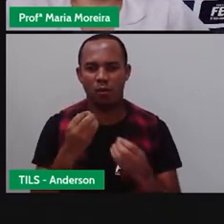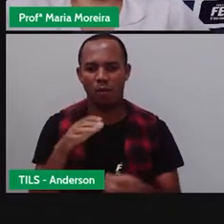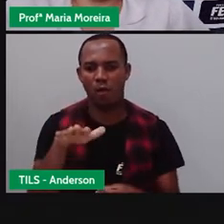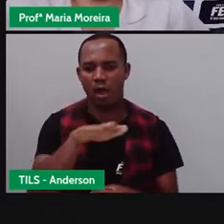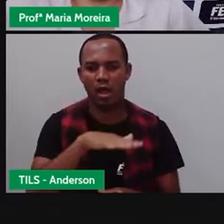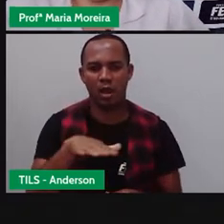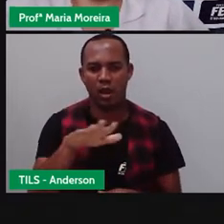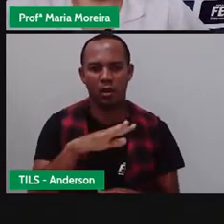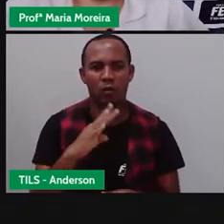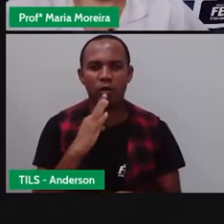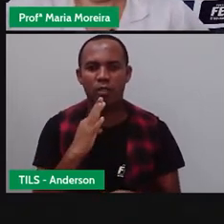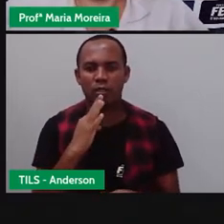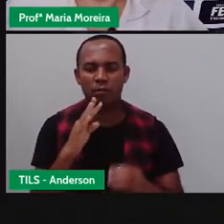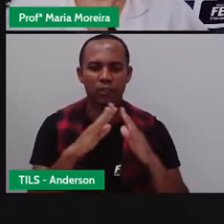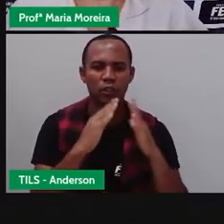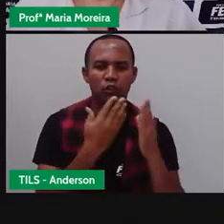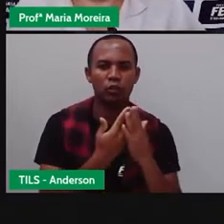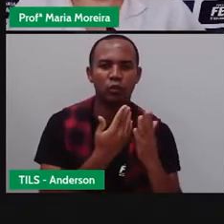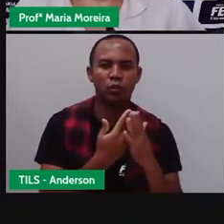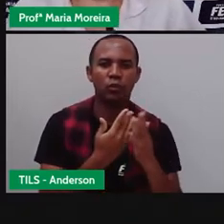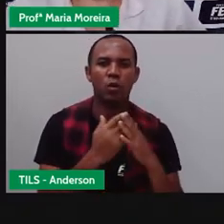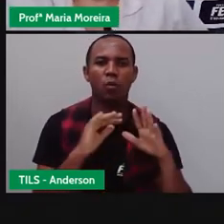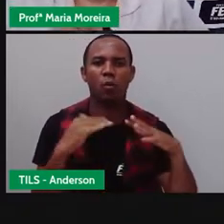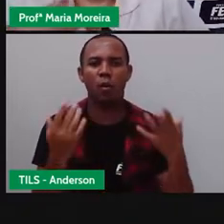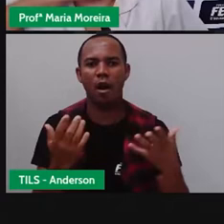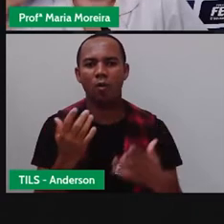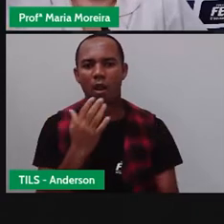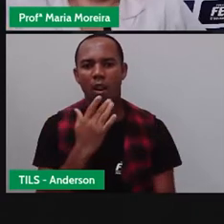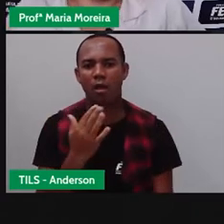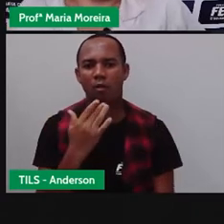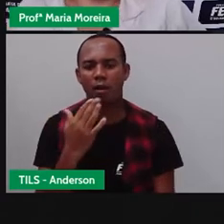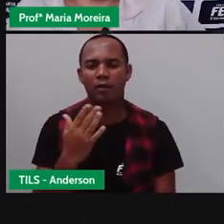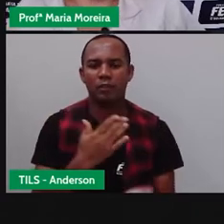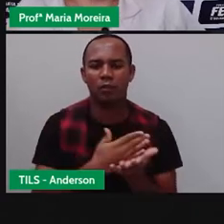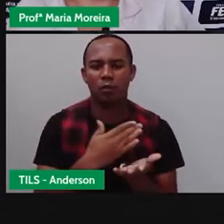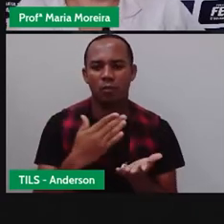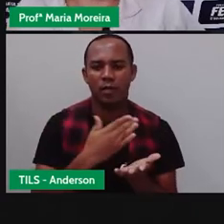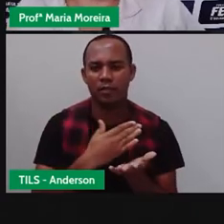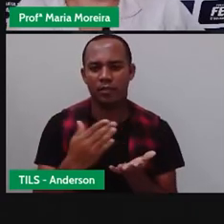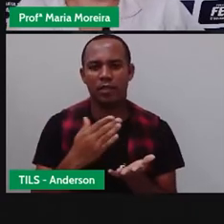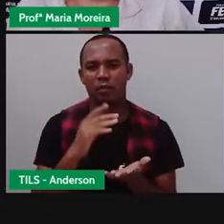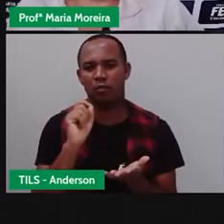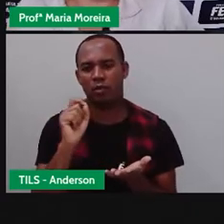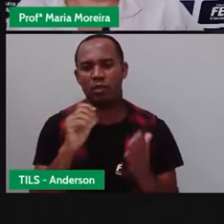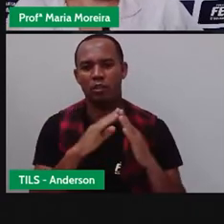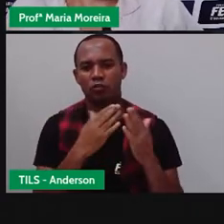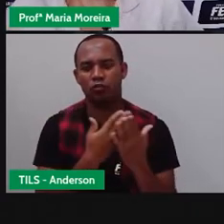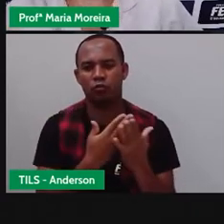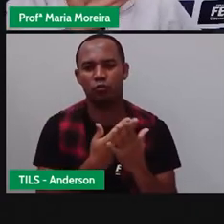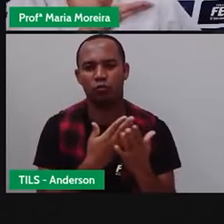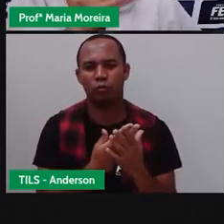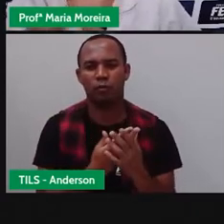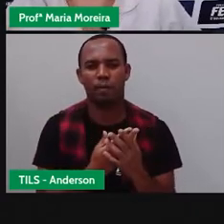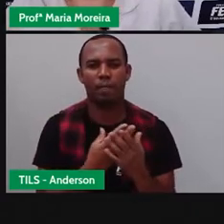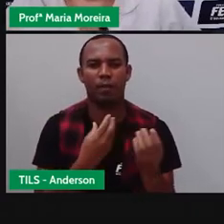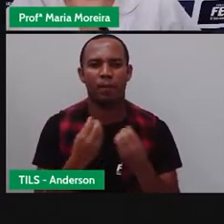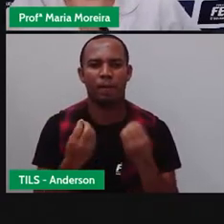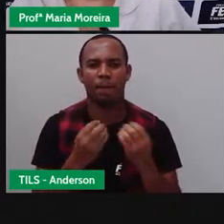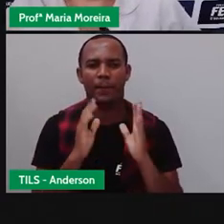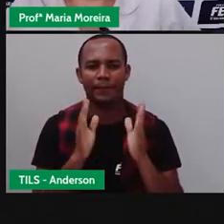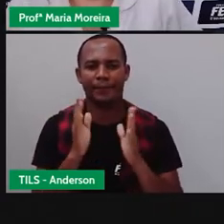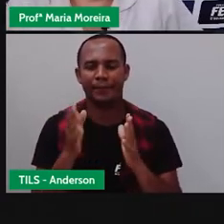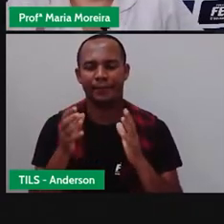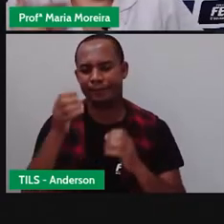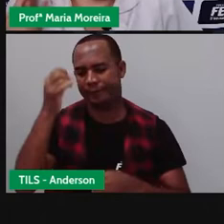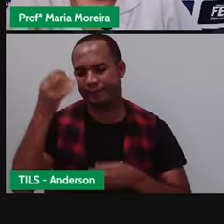de conhecimento interdisciplinar, linguagens, e vamos começar aí com um novo conteúdo pra essa semana. Acabamos de falar de meios